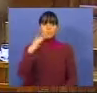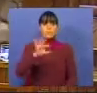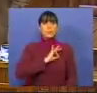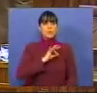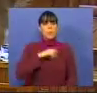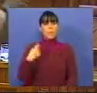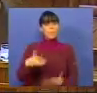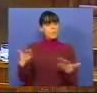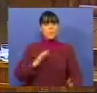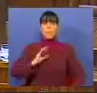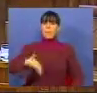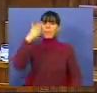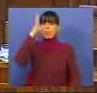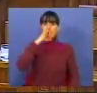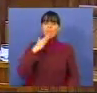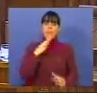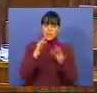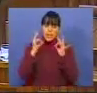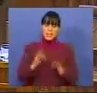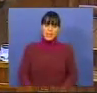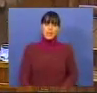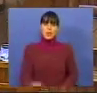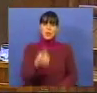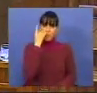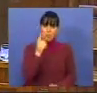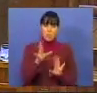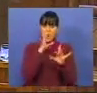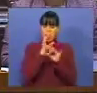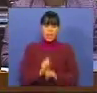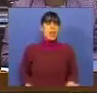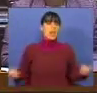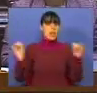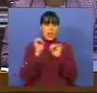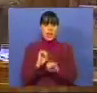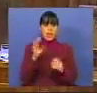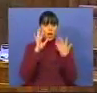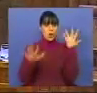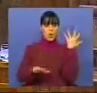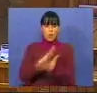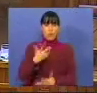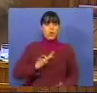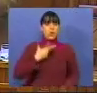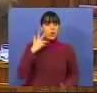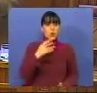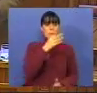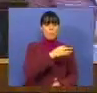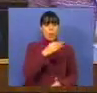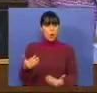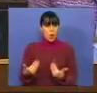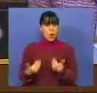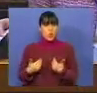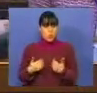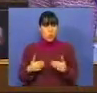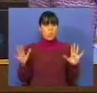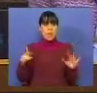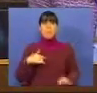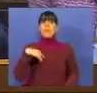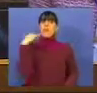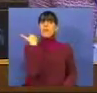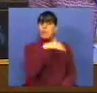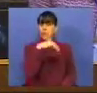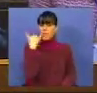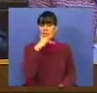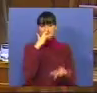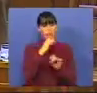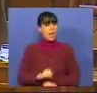Sr. Presidente. Sr. Primeiro-Ministro, tenha a certeza de uma coisa. Ninguém confunde o Dr. Paulo Portas comigo e, para a minha felicidade,